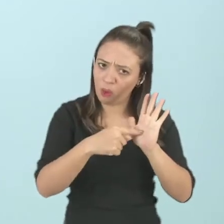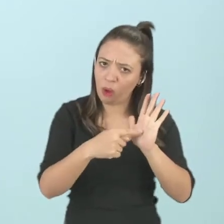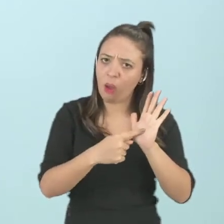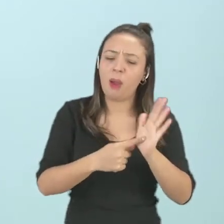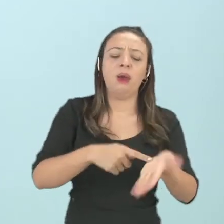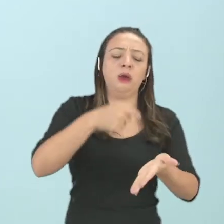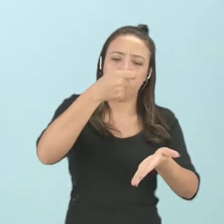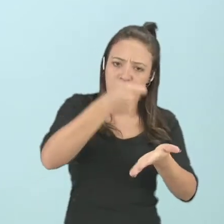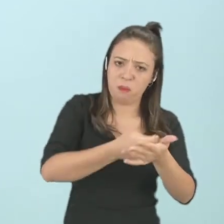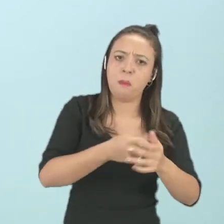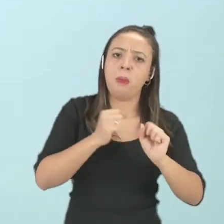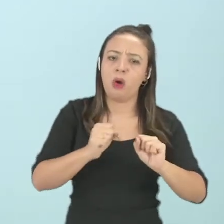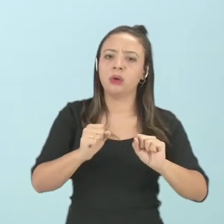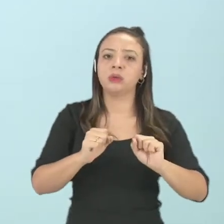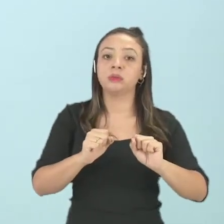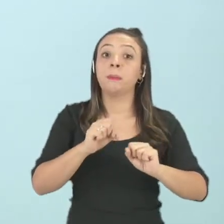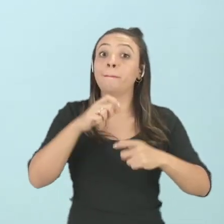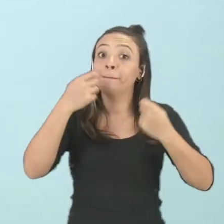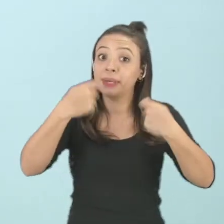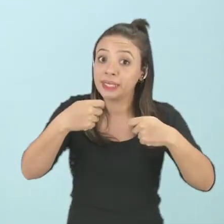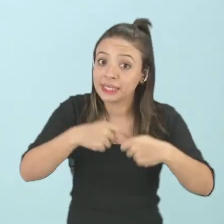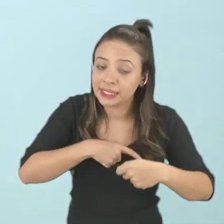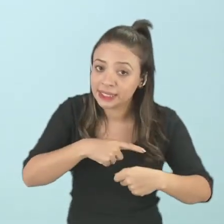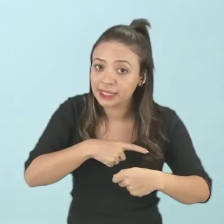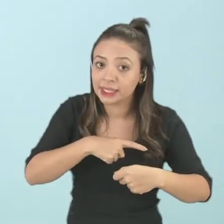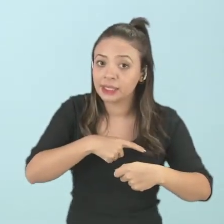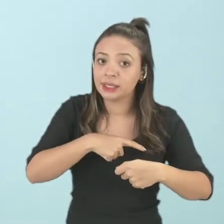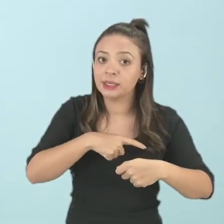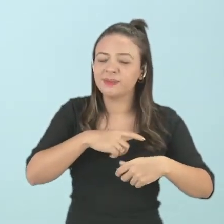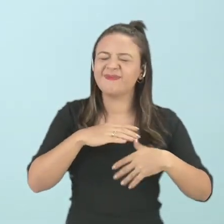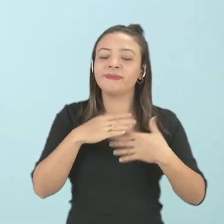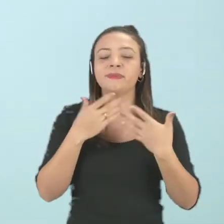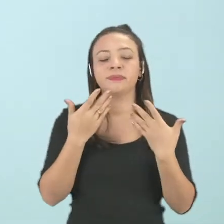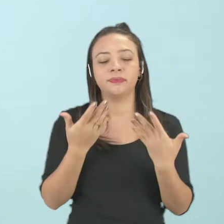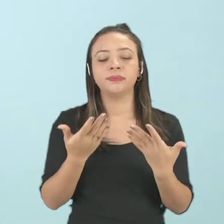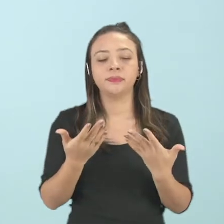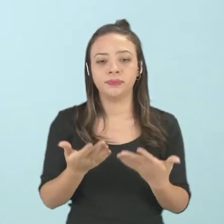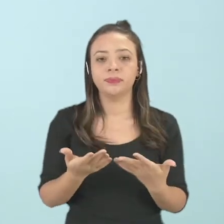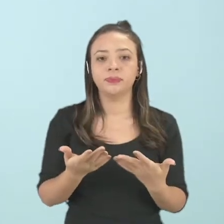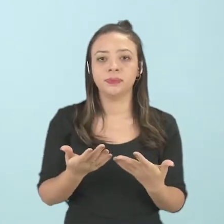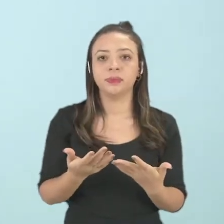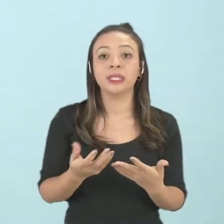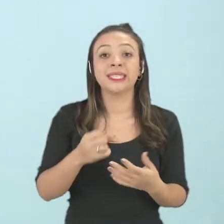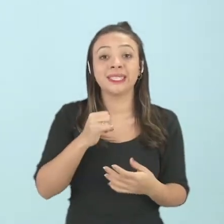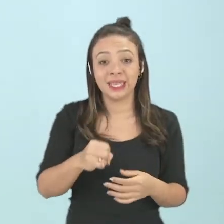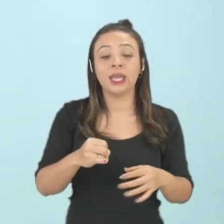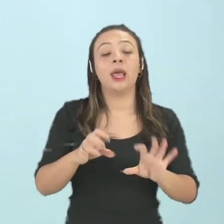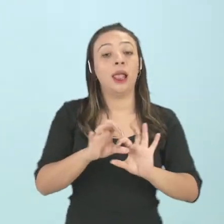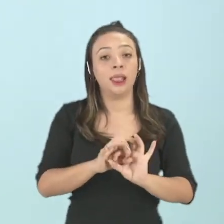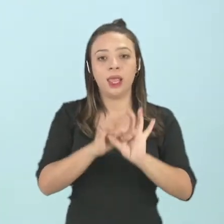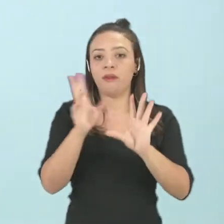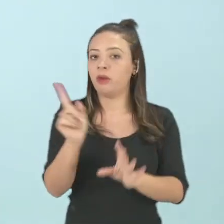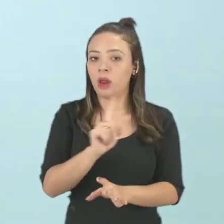não tivesse autorização, então o que está acontecendo? Tá? Biopirataria. Vamos lá.